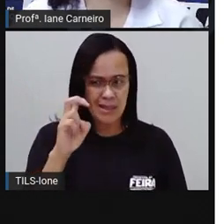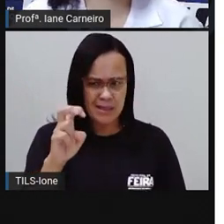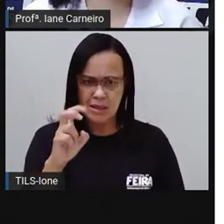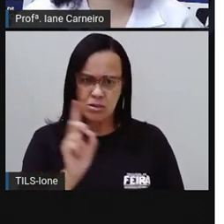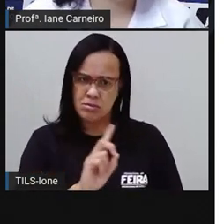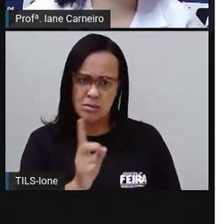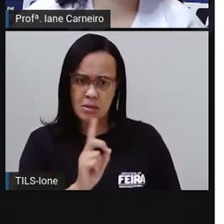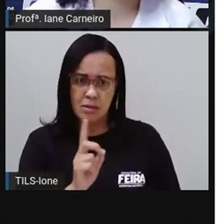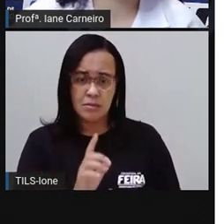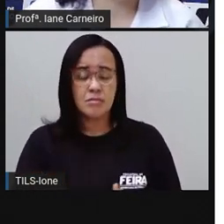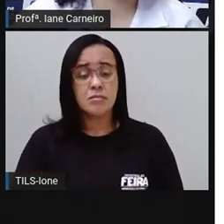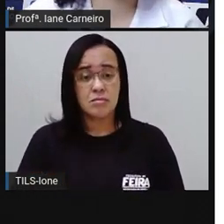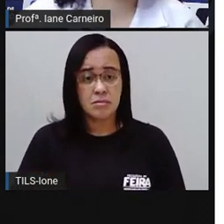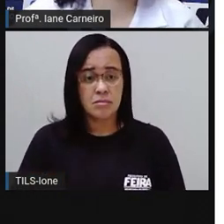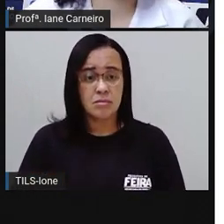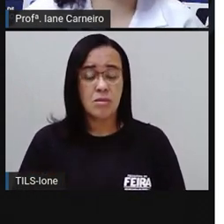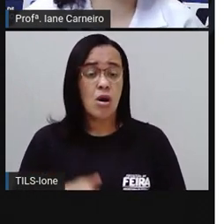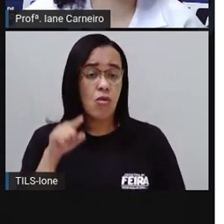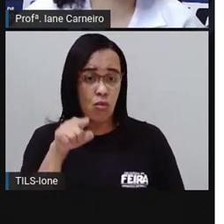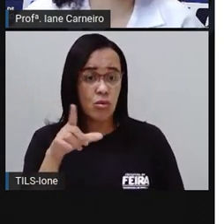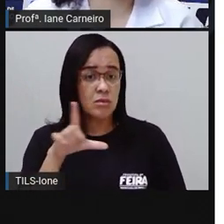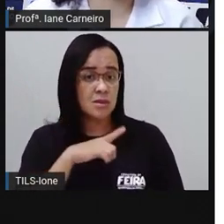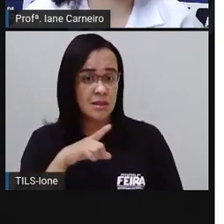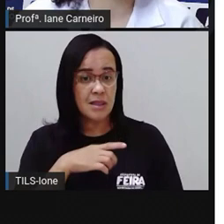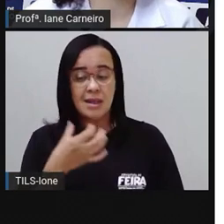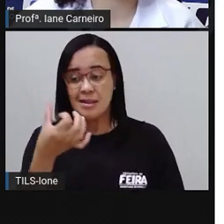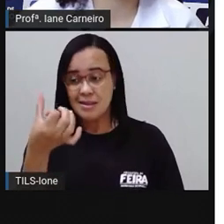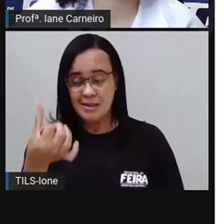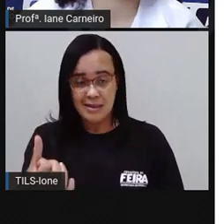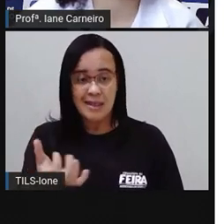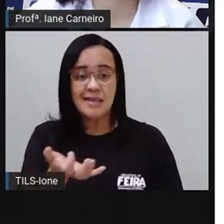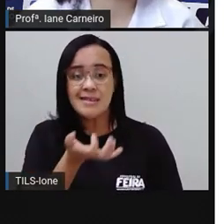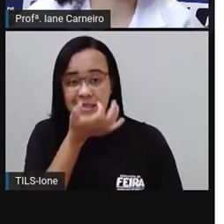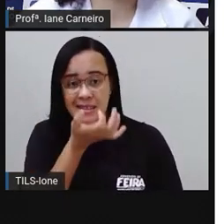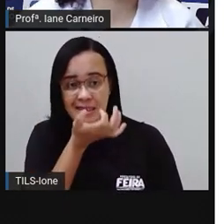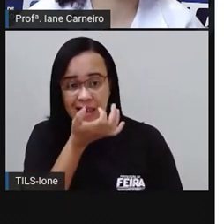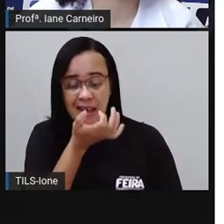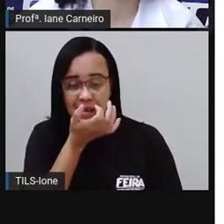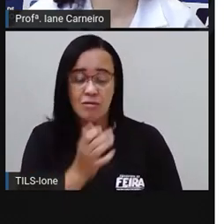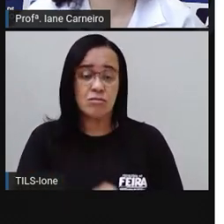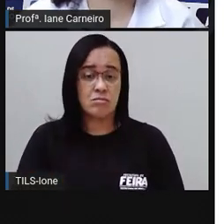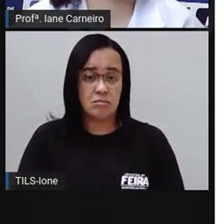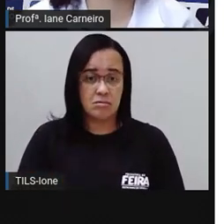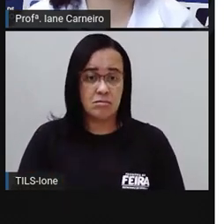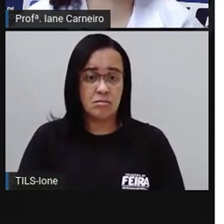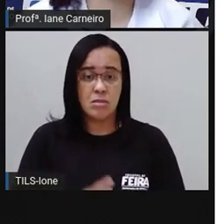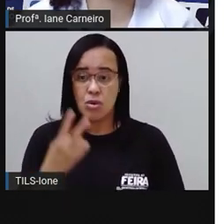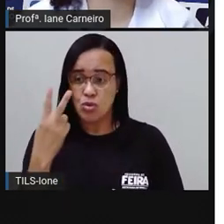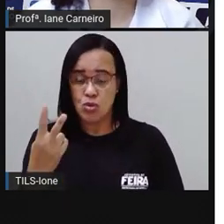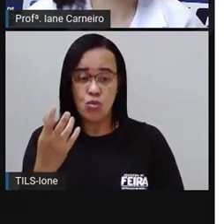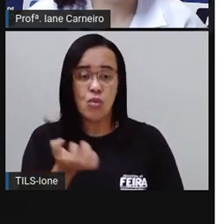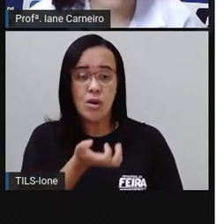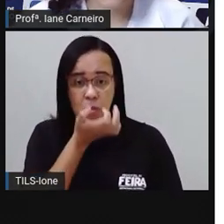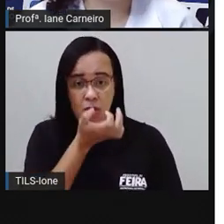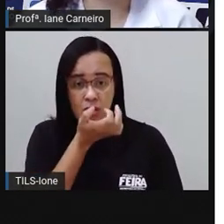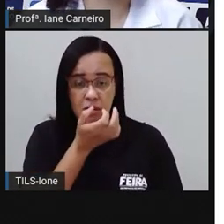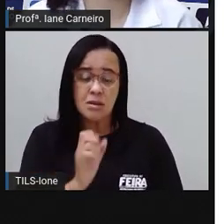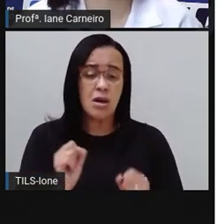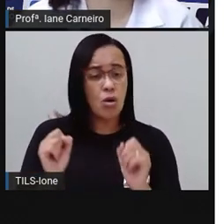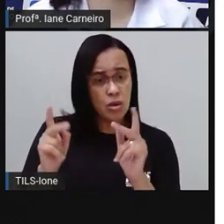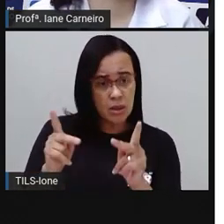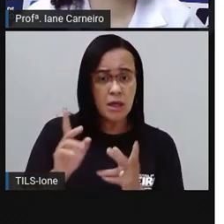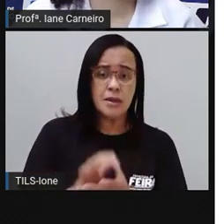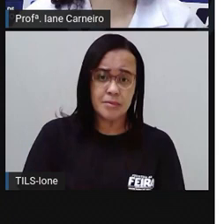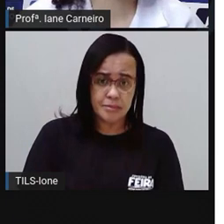Você tem seis centavos só com duas moedas e uma delas não é de cinco, repetiu o Duende. Certo.